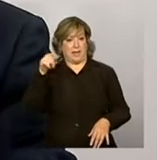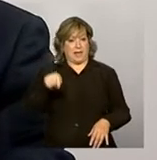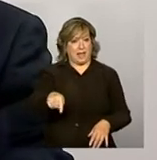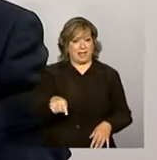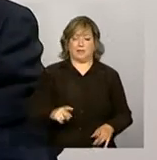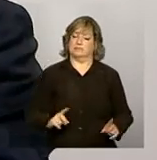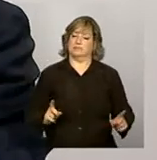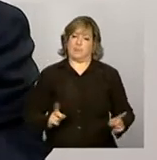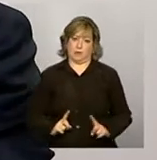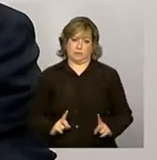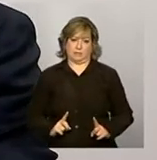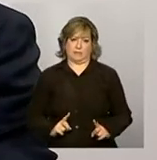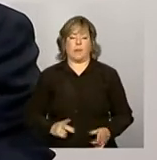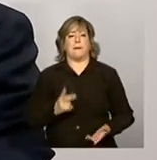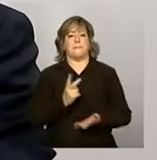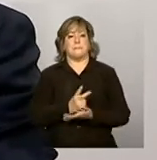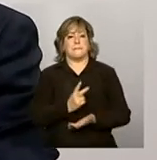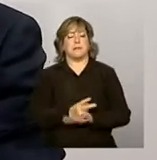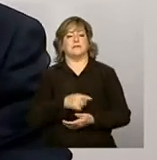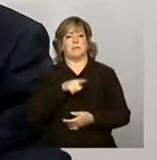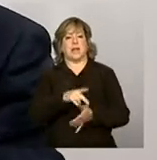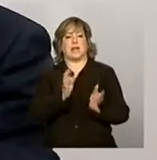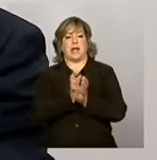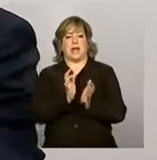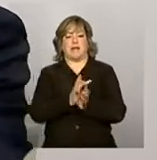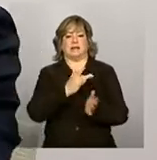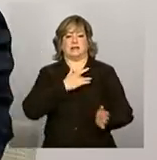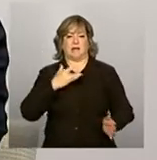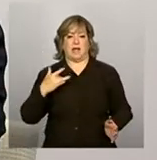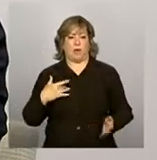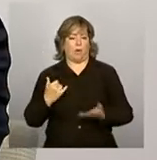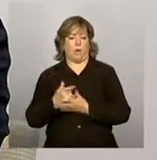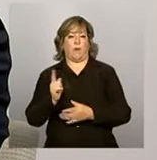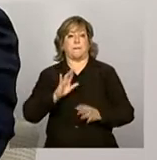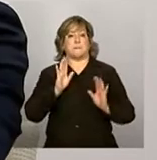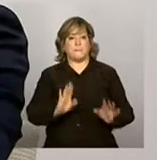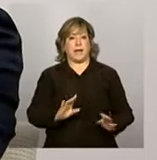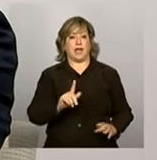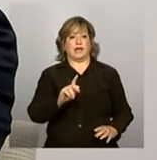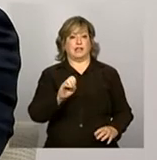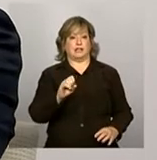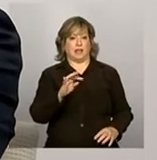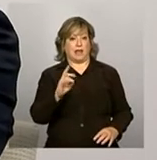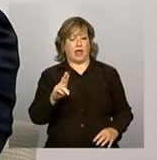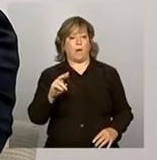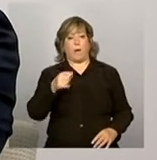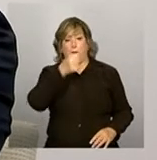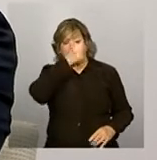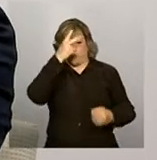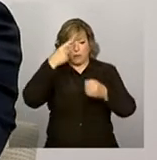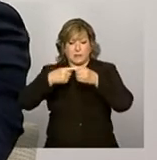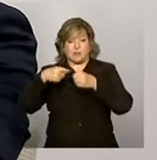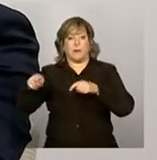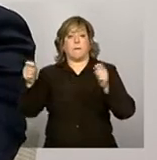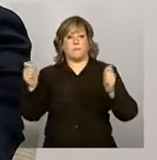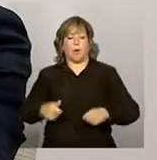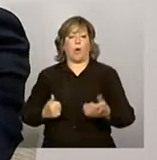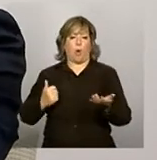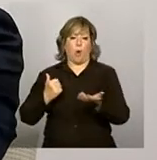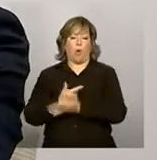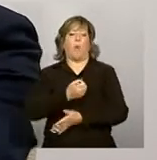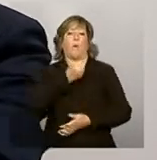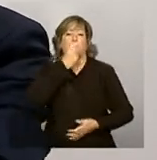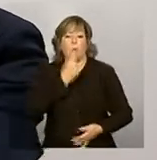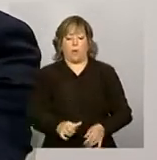Ainda que ele seja operador da área de saúde, ele não pode, mas a gestão municipal pode comprar um bom computador que esteja